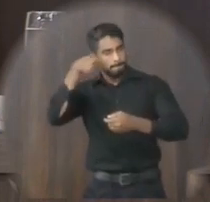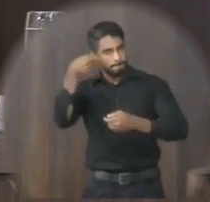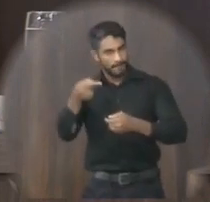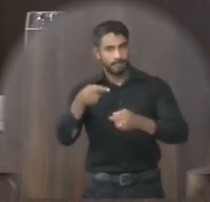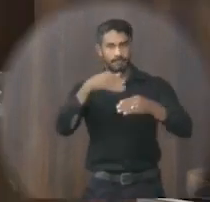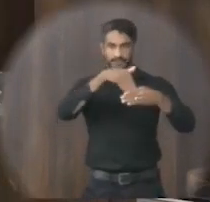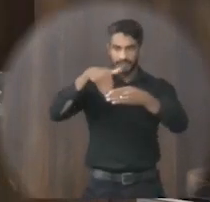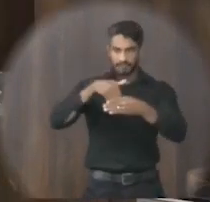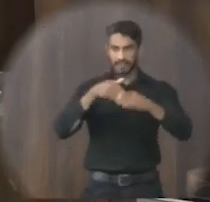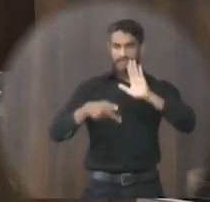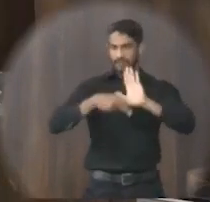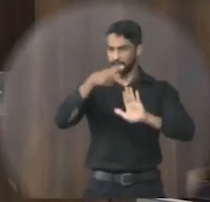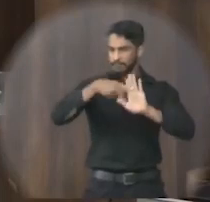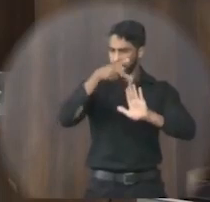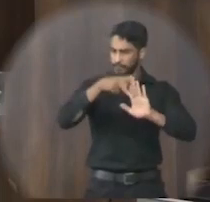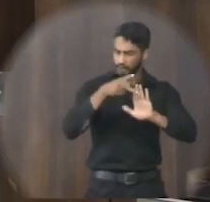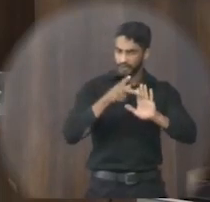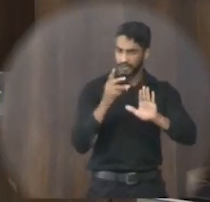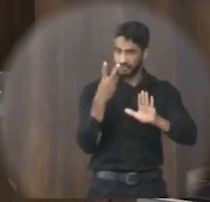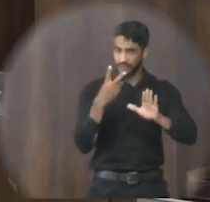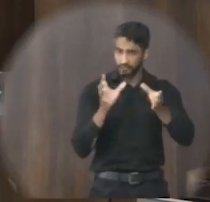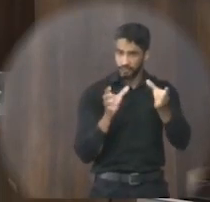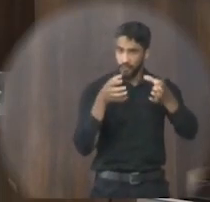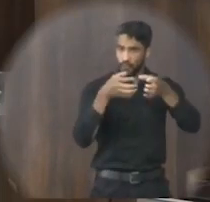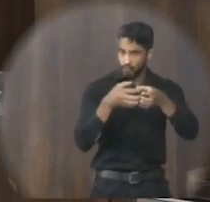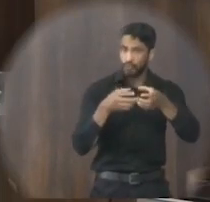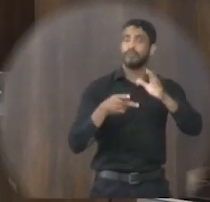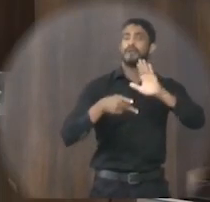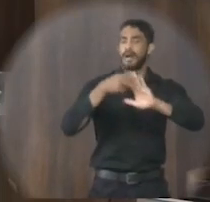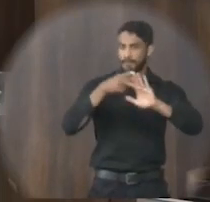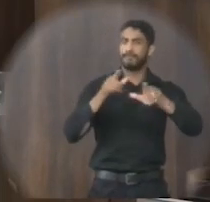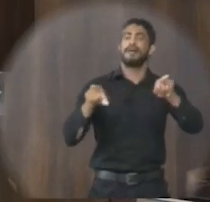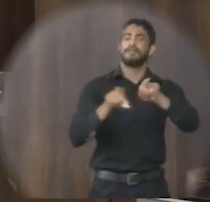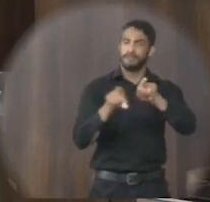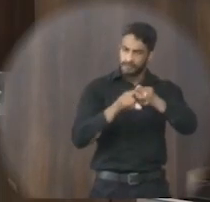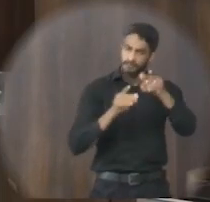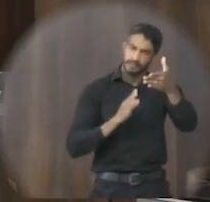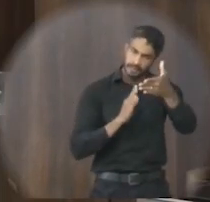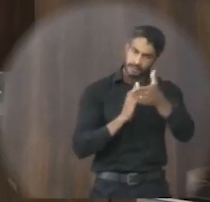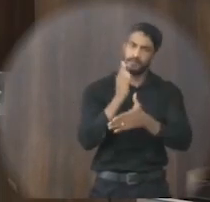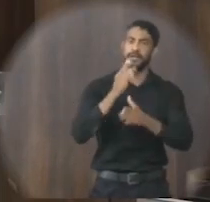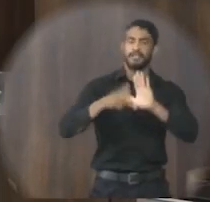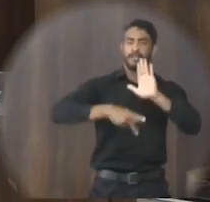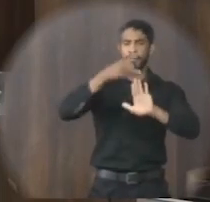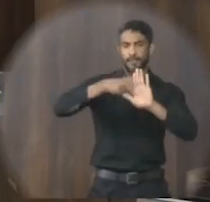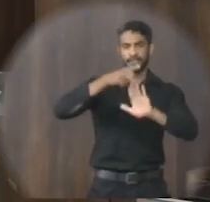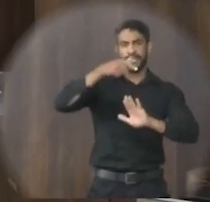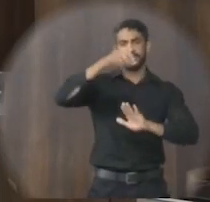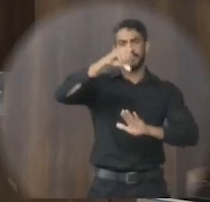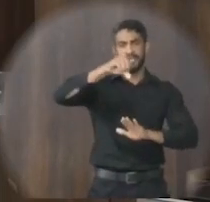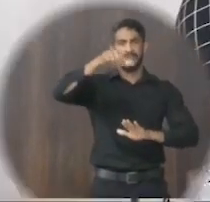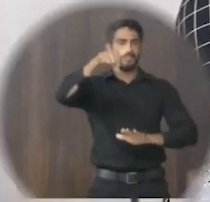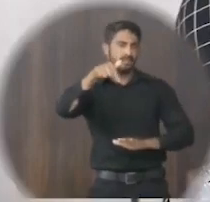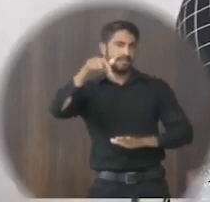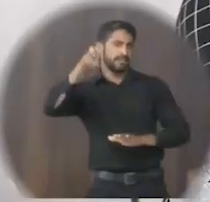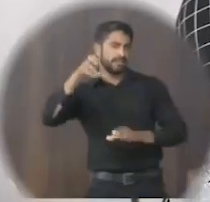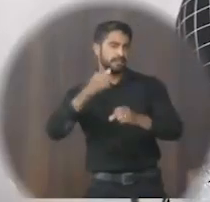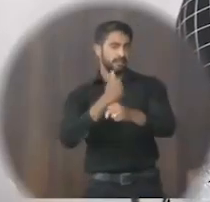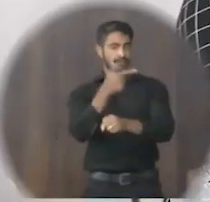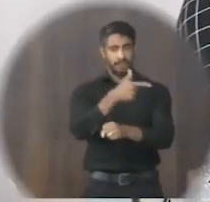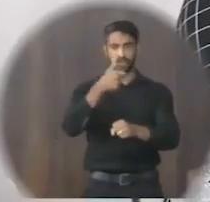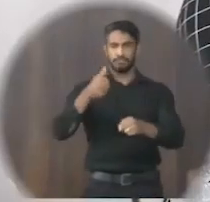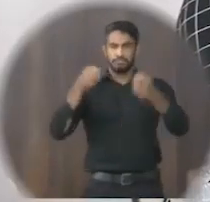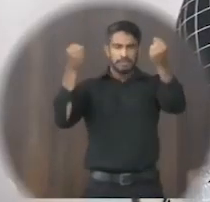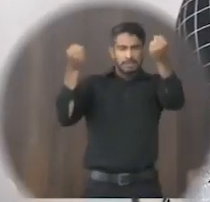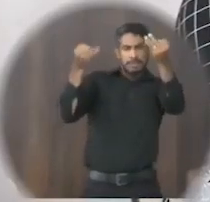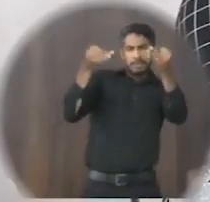-se a votação de projetos em segundo turno Aprovados o projeto de lei 075-2021 Que